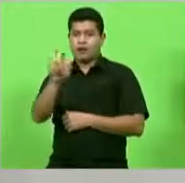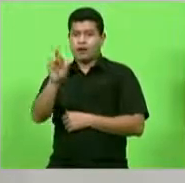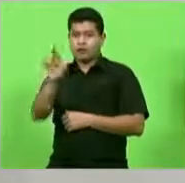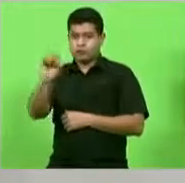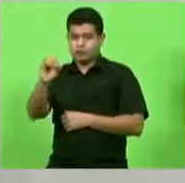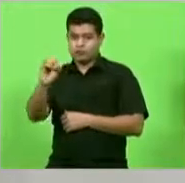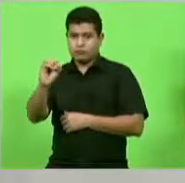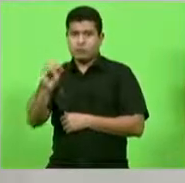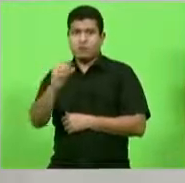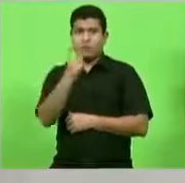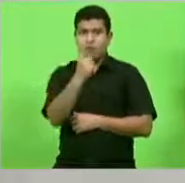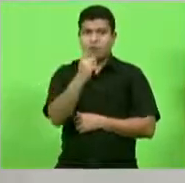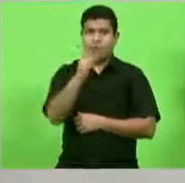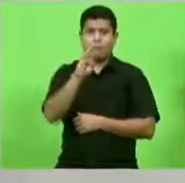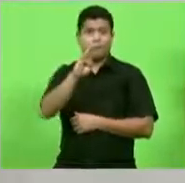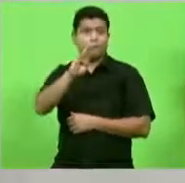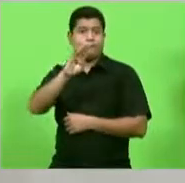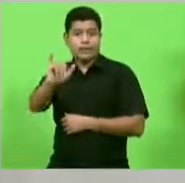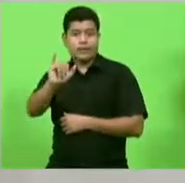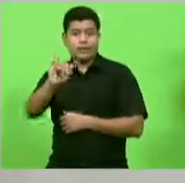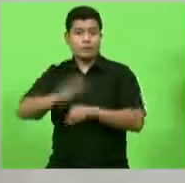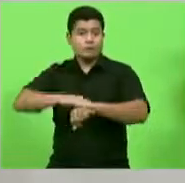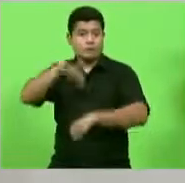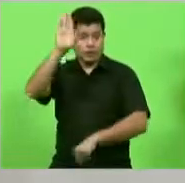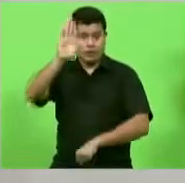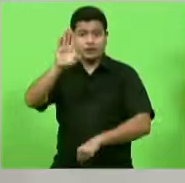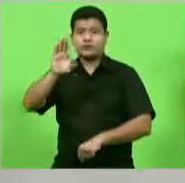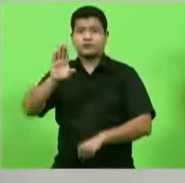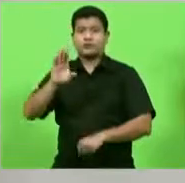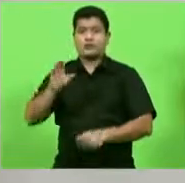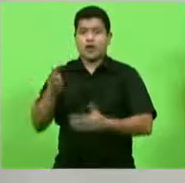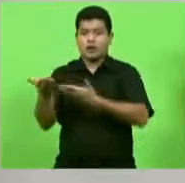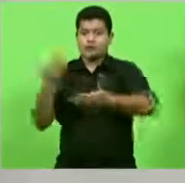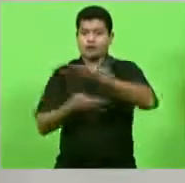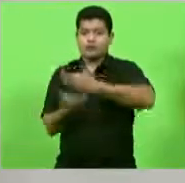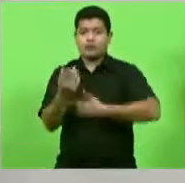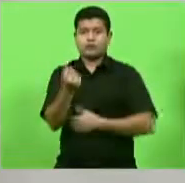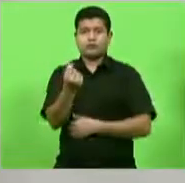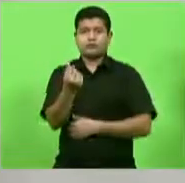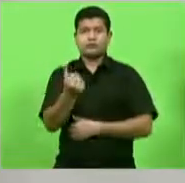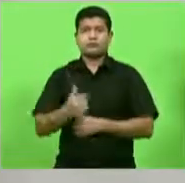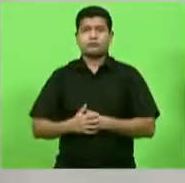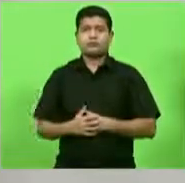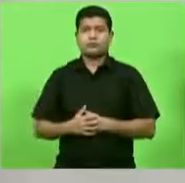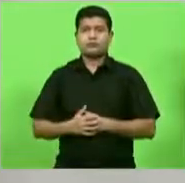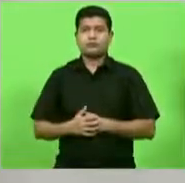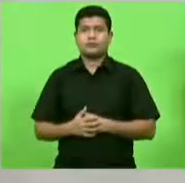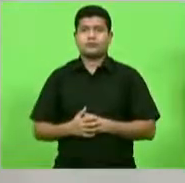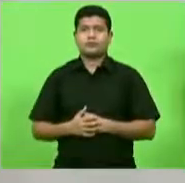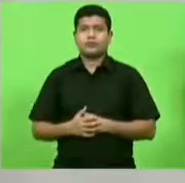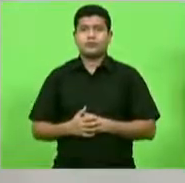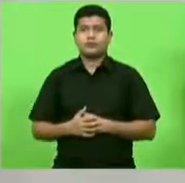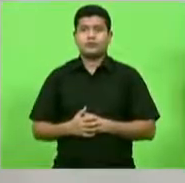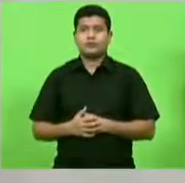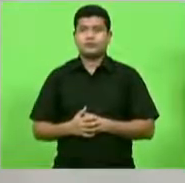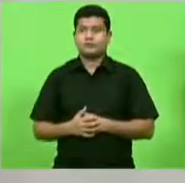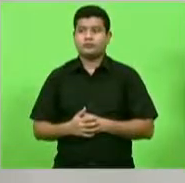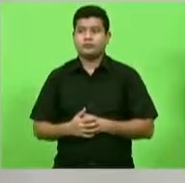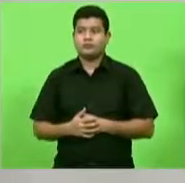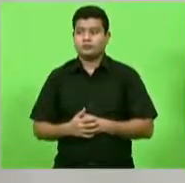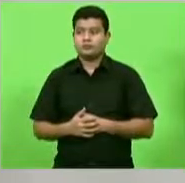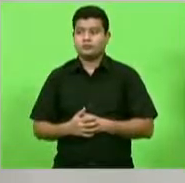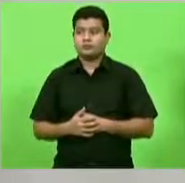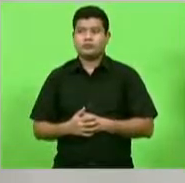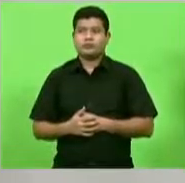1,336 milhões de reais movimentados numa feira. Se ele não fizer falta para alguém, vai fazer falta para a gente. E como é que você vai comprar um